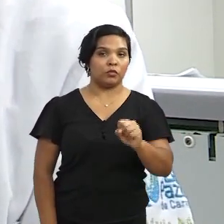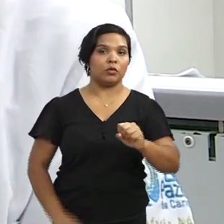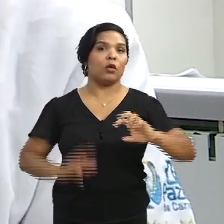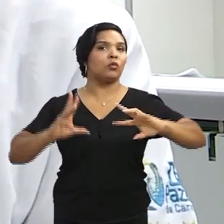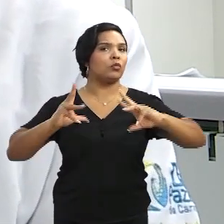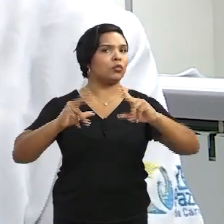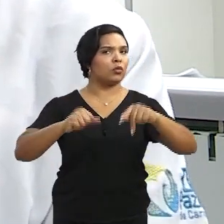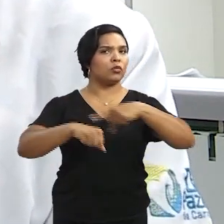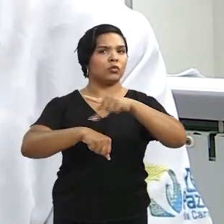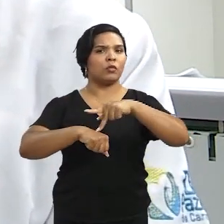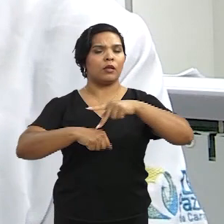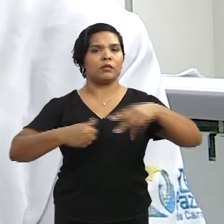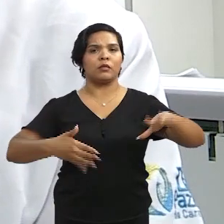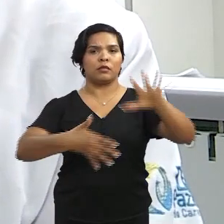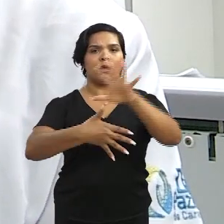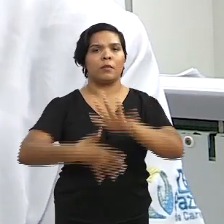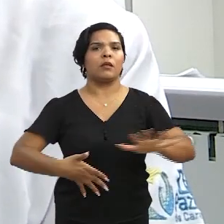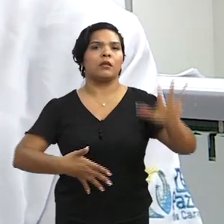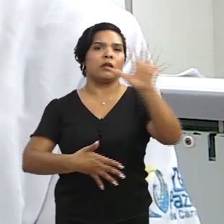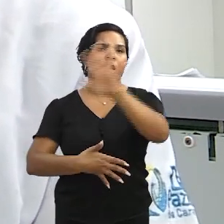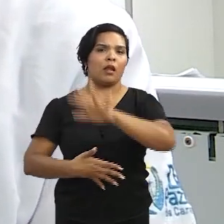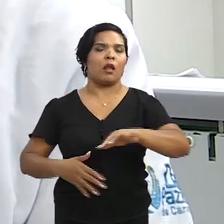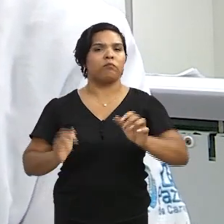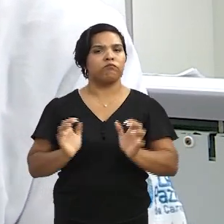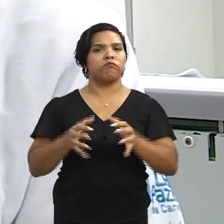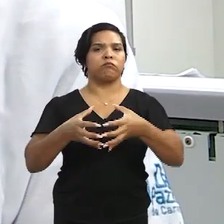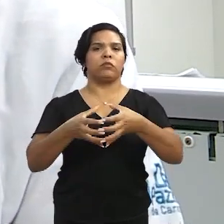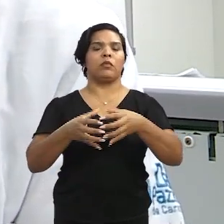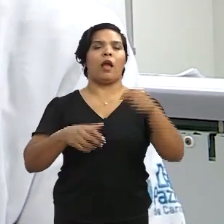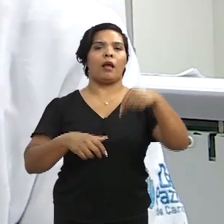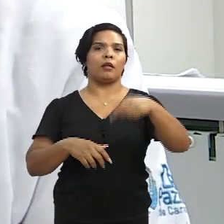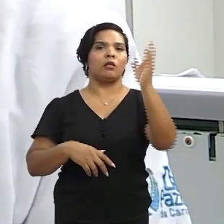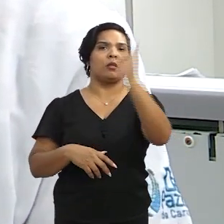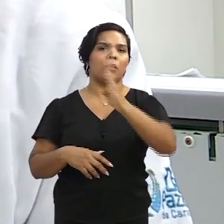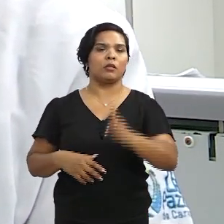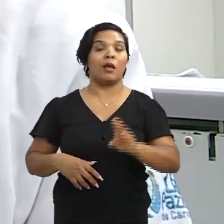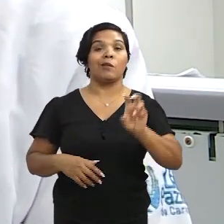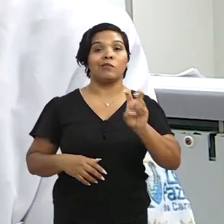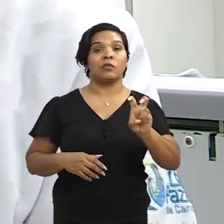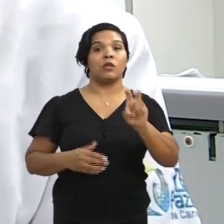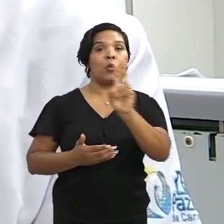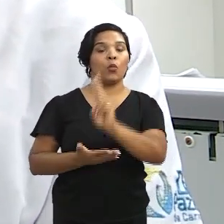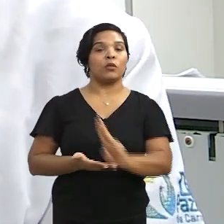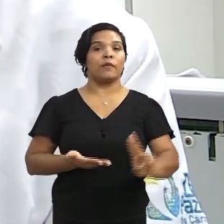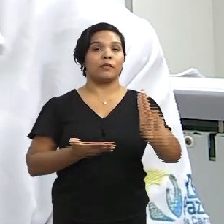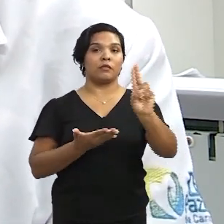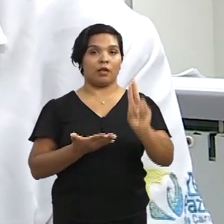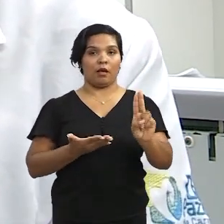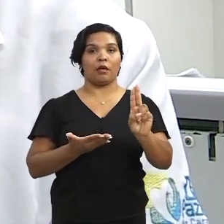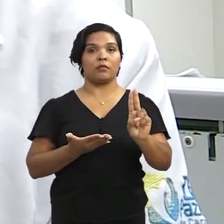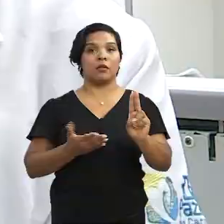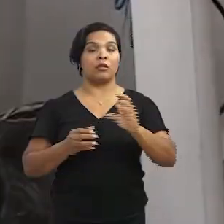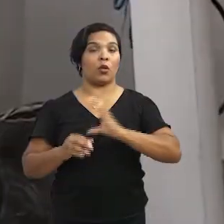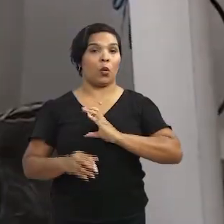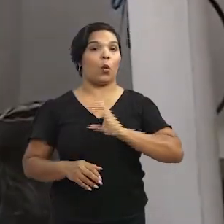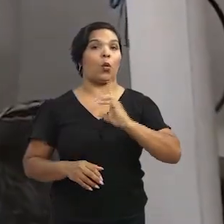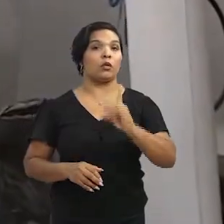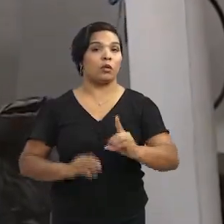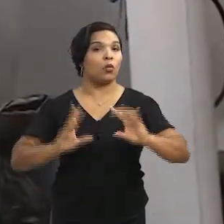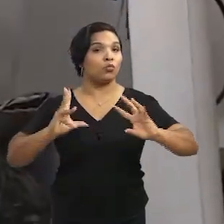em praticamente todos os países da América Latina representados nesse consórcio. Aqui no Brasil foram cinco universidades, a gente